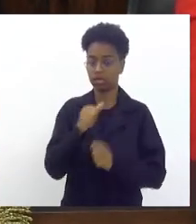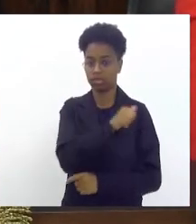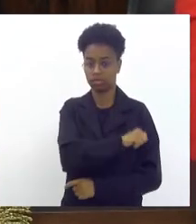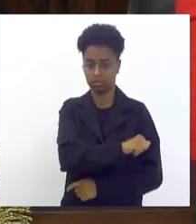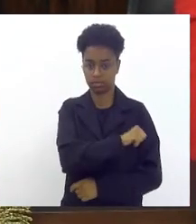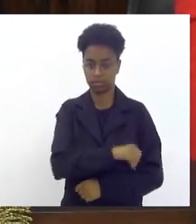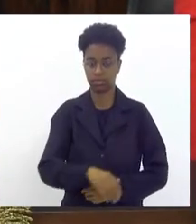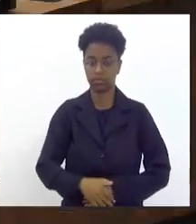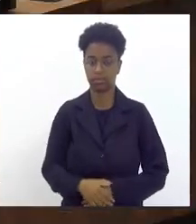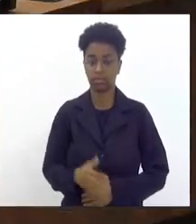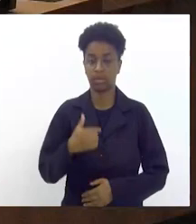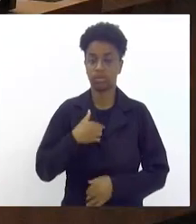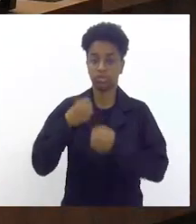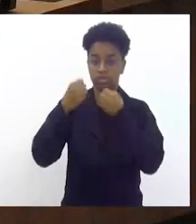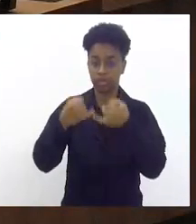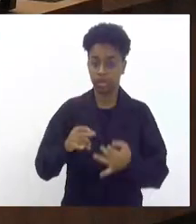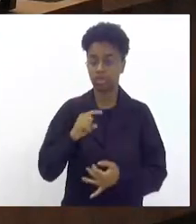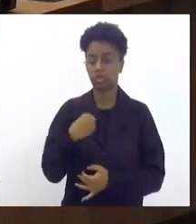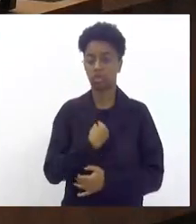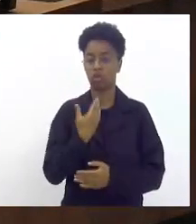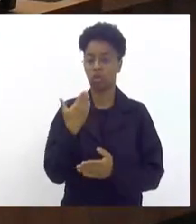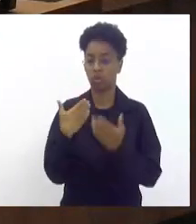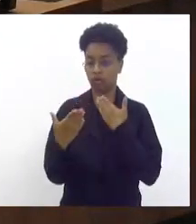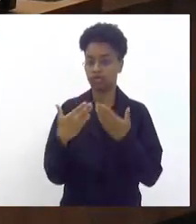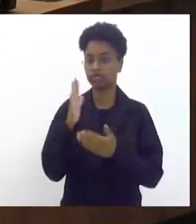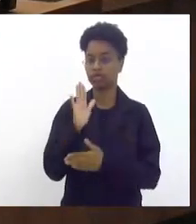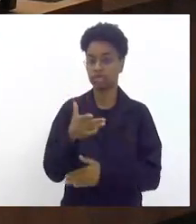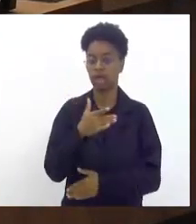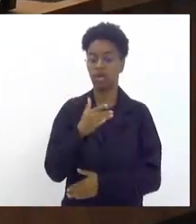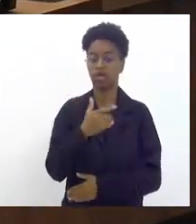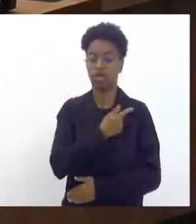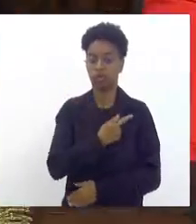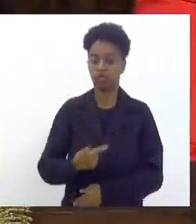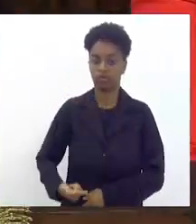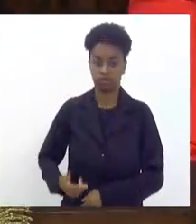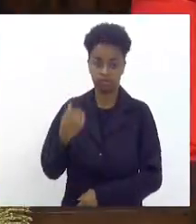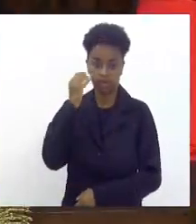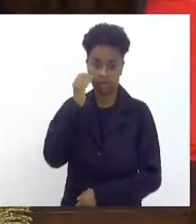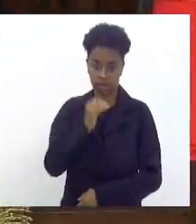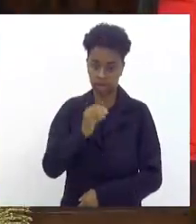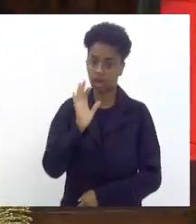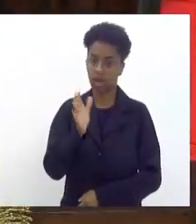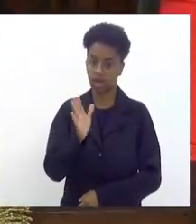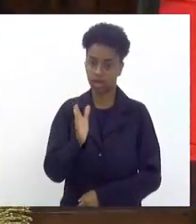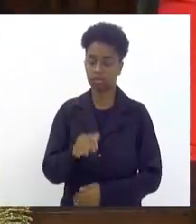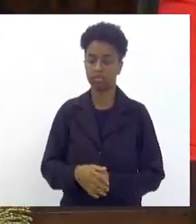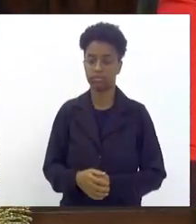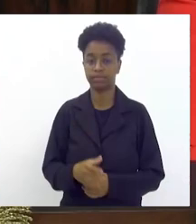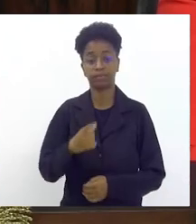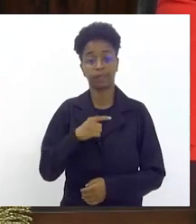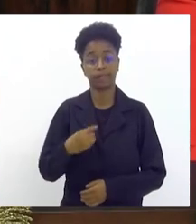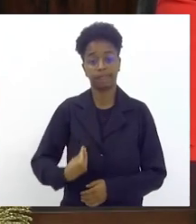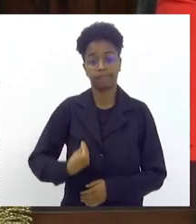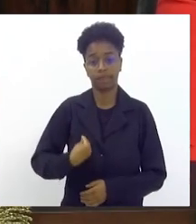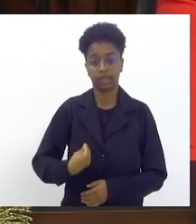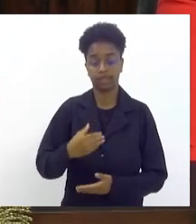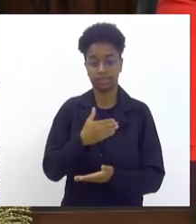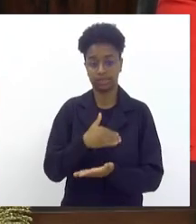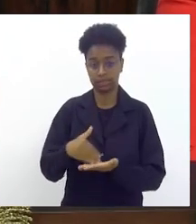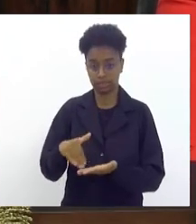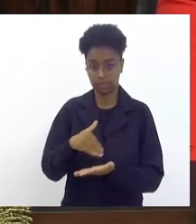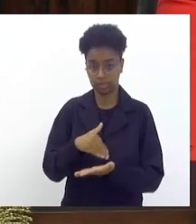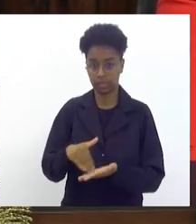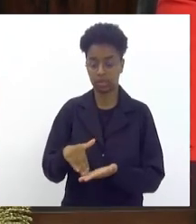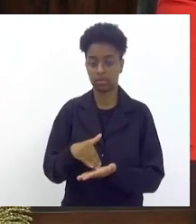que nós já dialogamos com o governador do estado do Rio de Janeiro o governador Cláudio Castro aqui nós temos a presença da secretaria